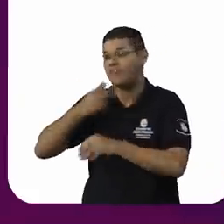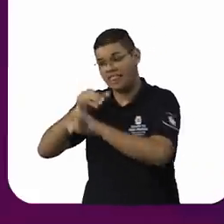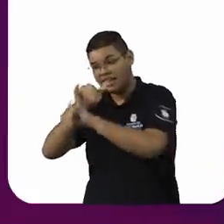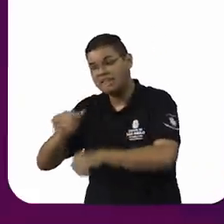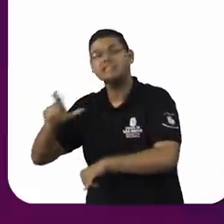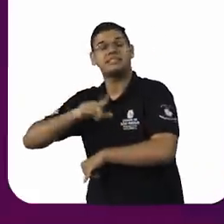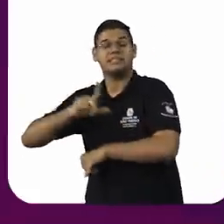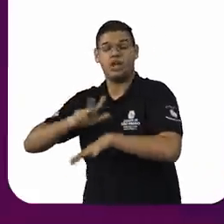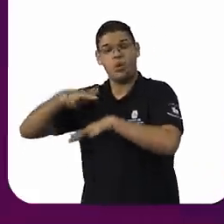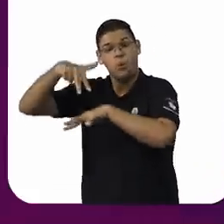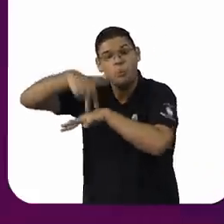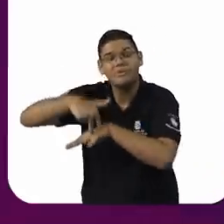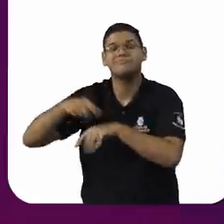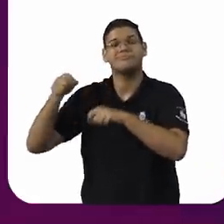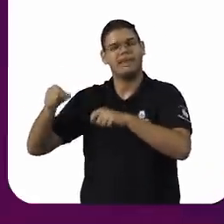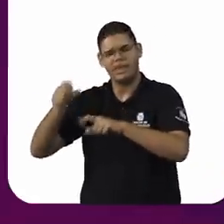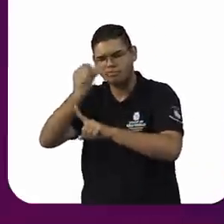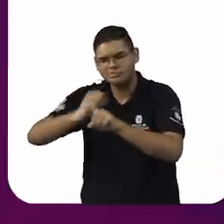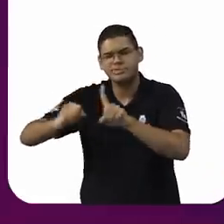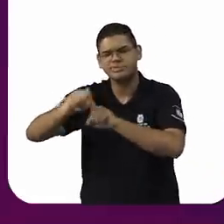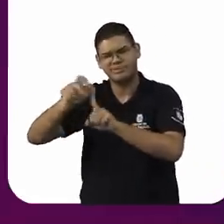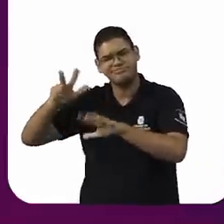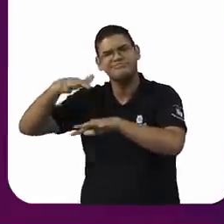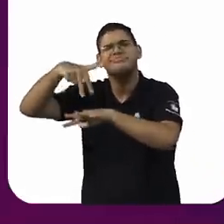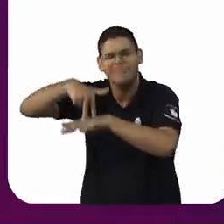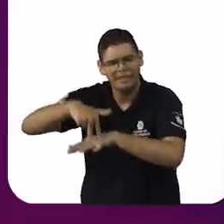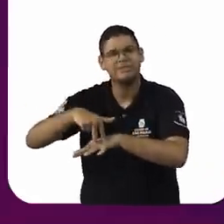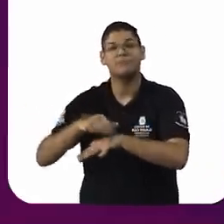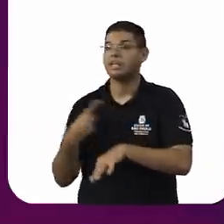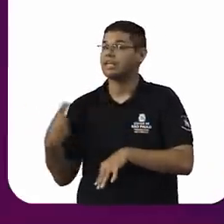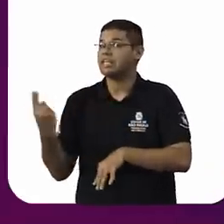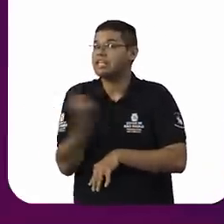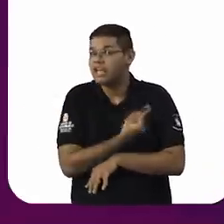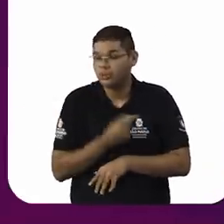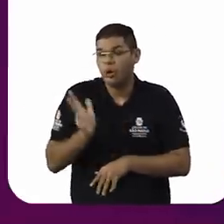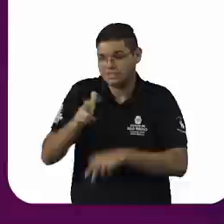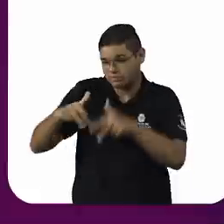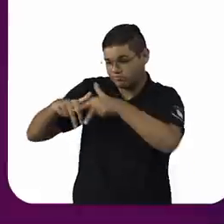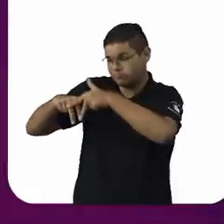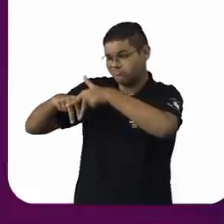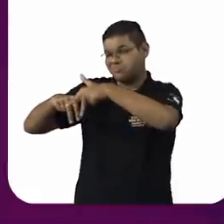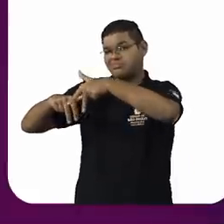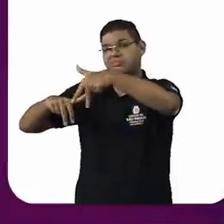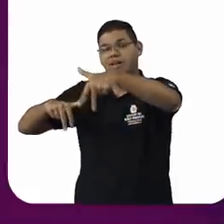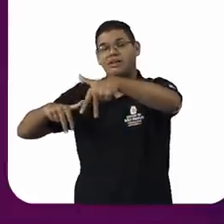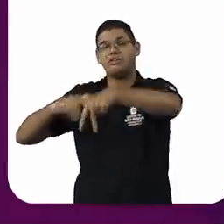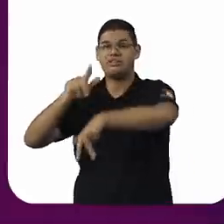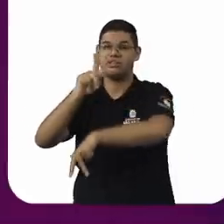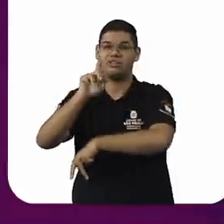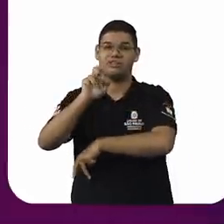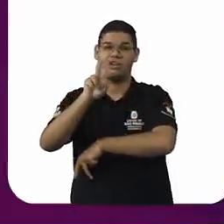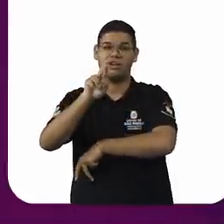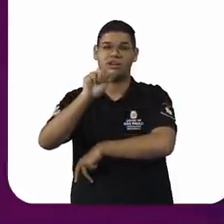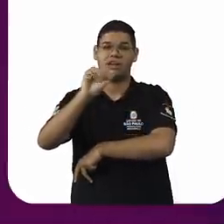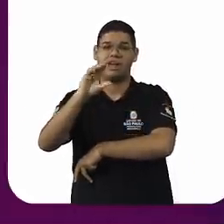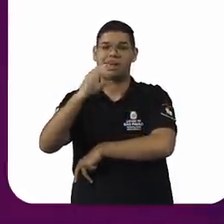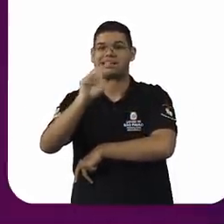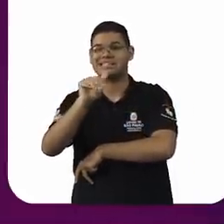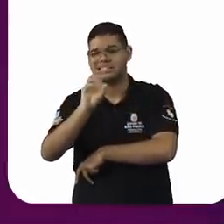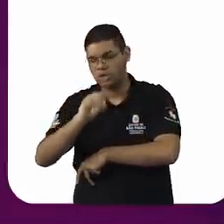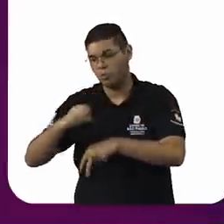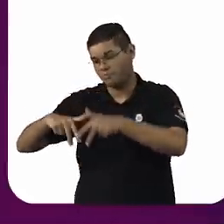é uma geração que já está ocupando espaços de poder e precisa usar esses espaços para demonstrar essa